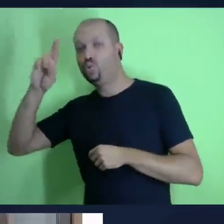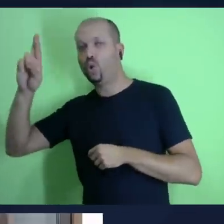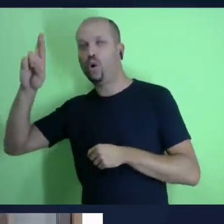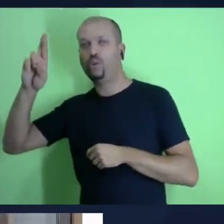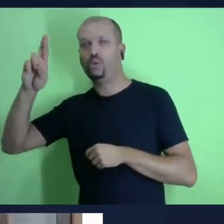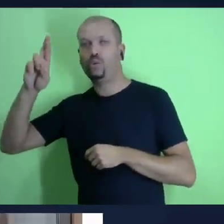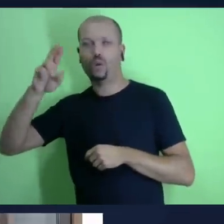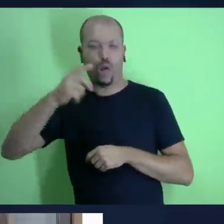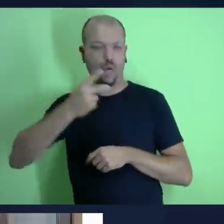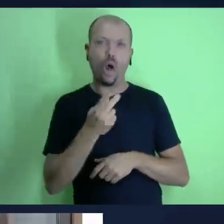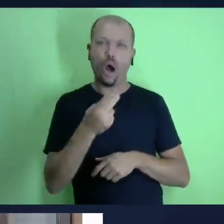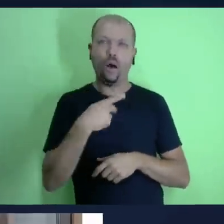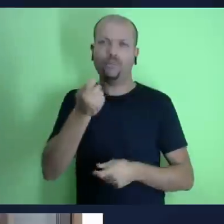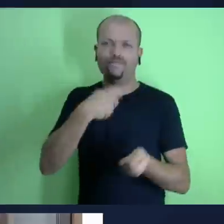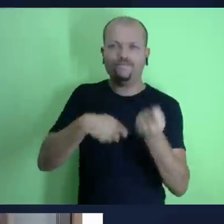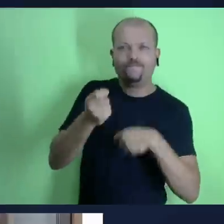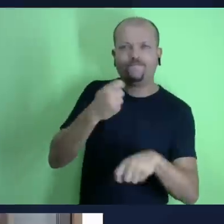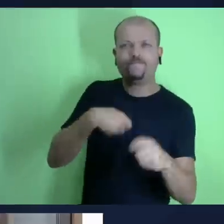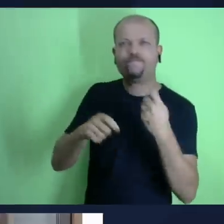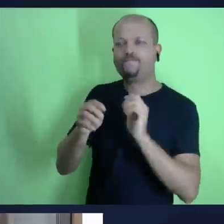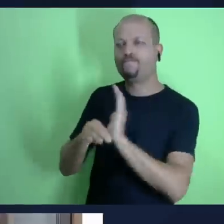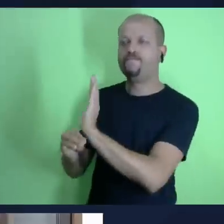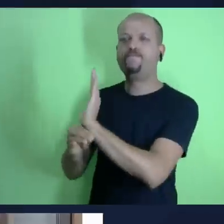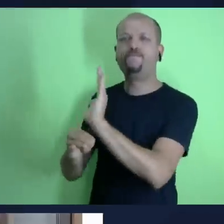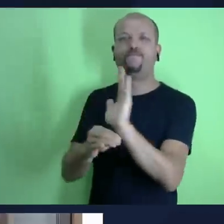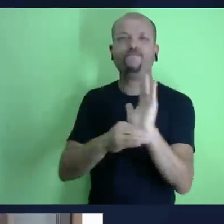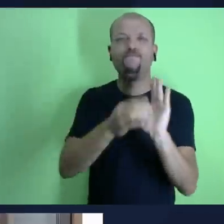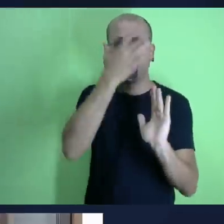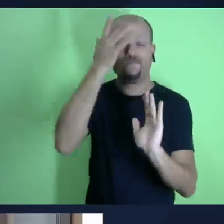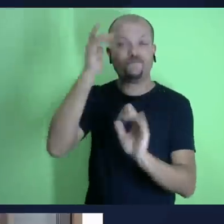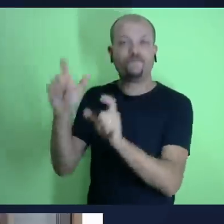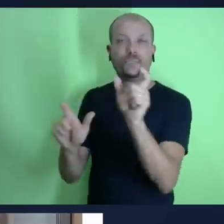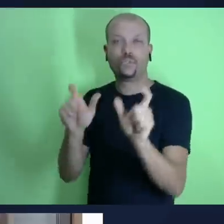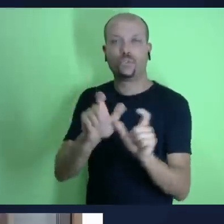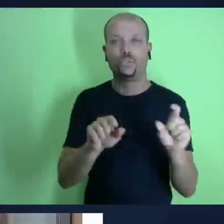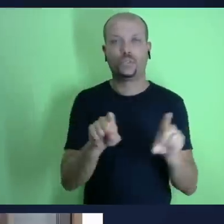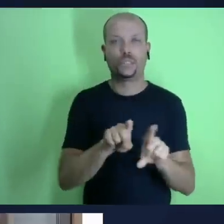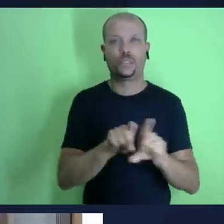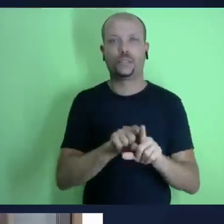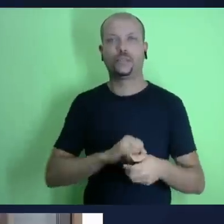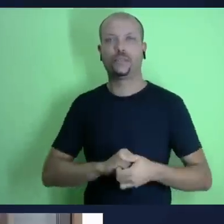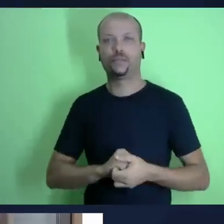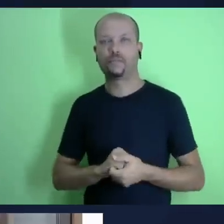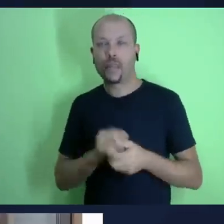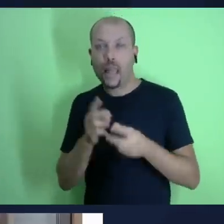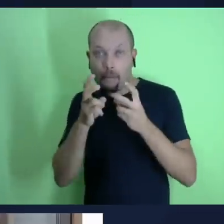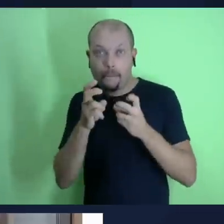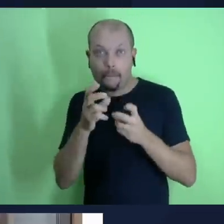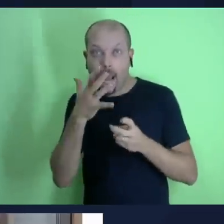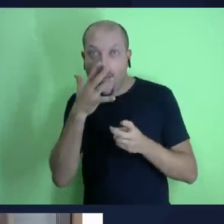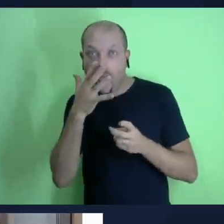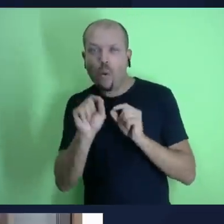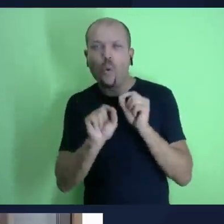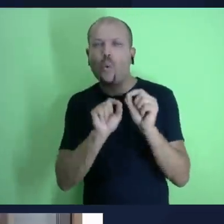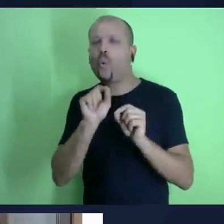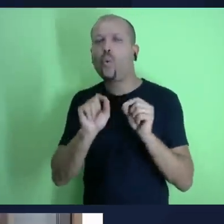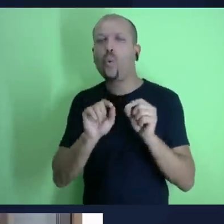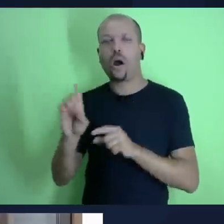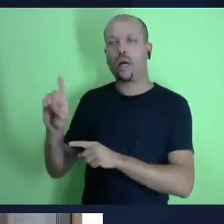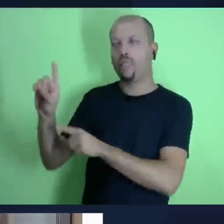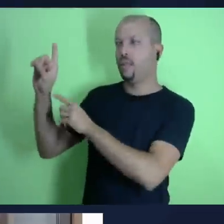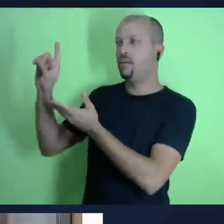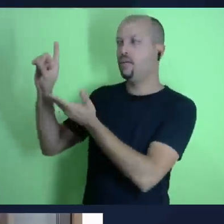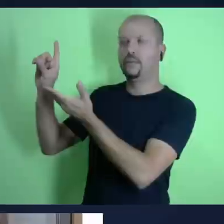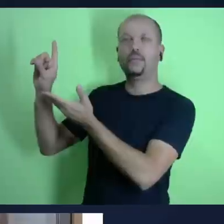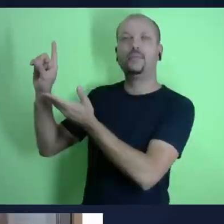concede os recursos para que nós os desfrutemos e usemos para nossa subsistência mas não para aí